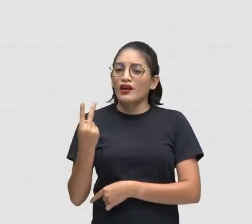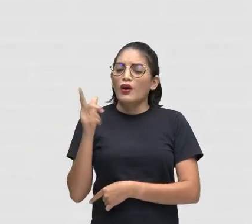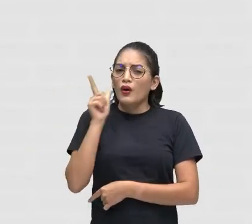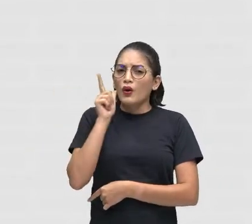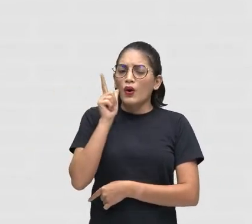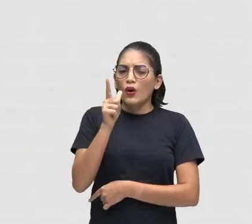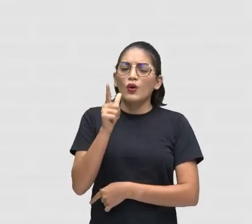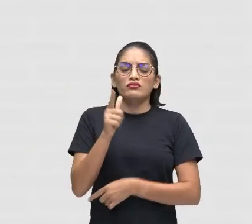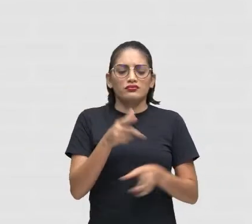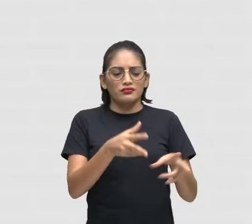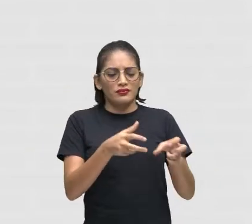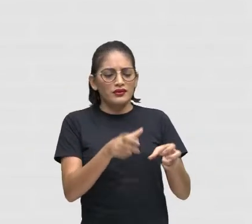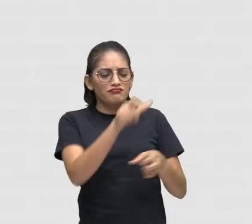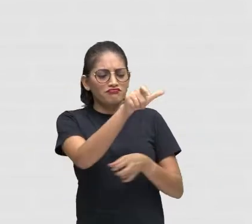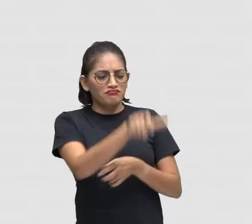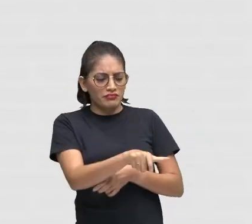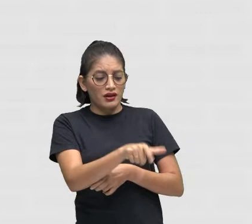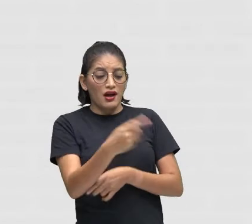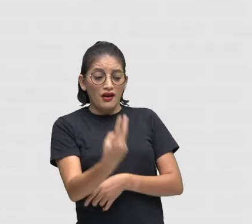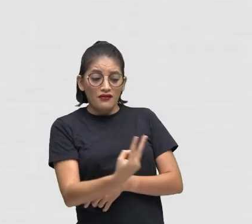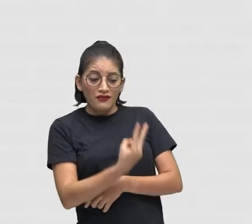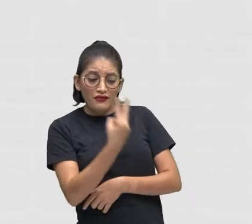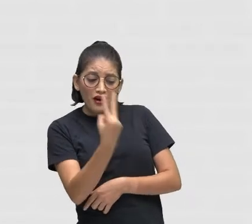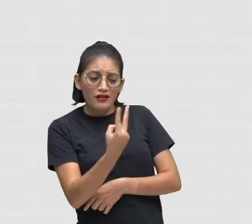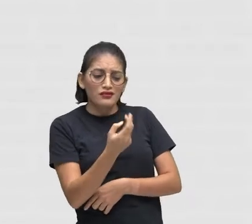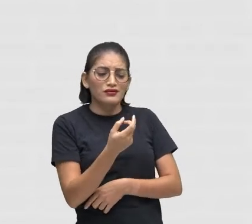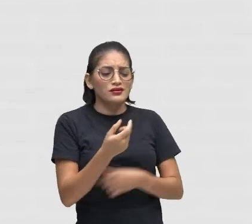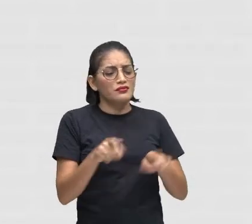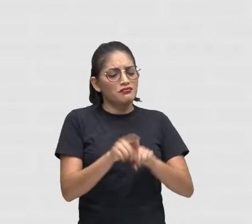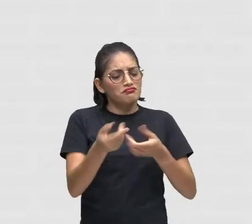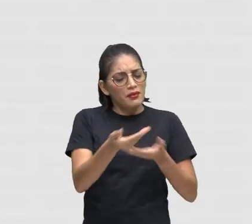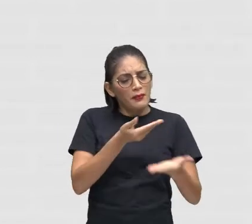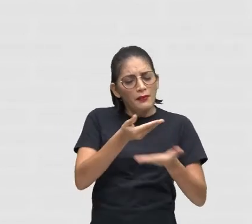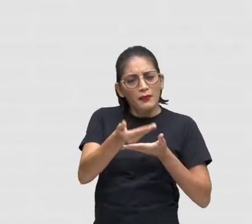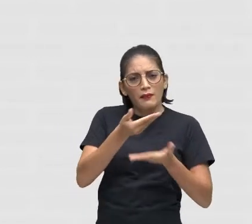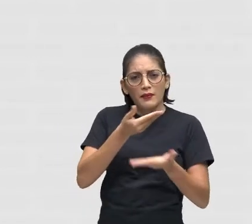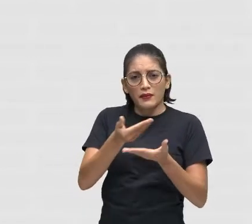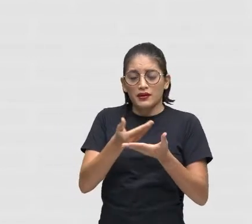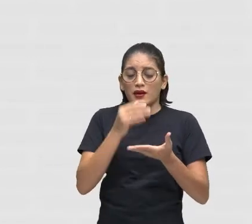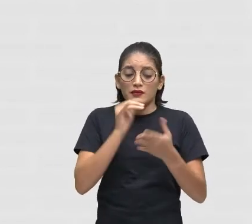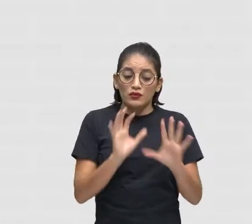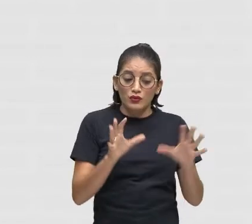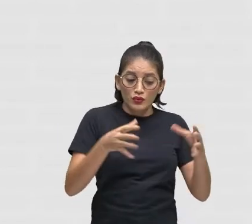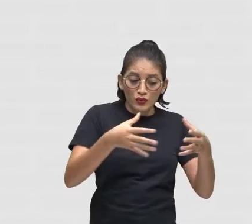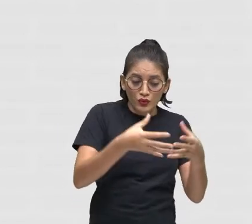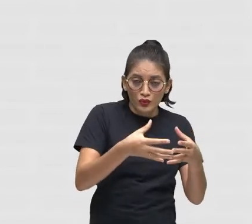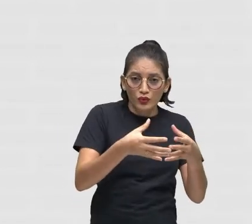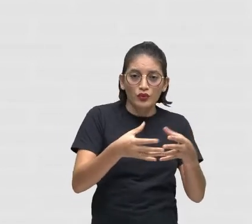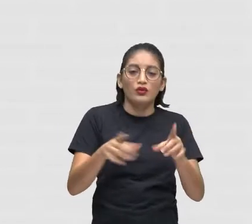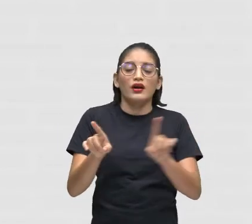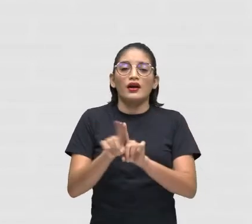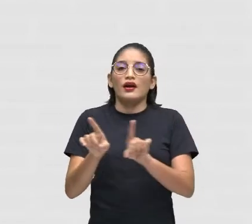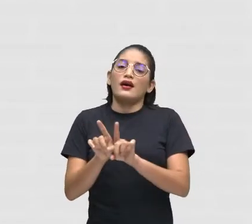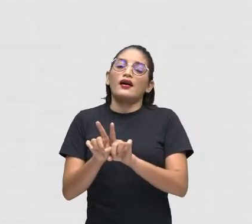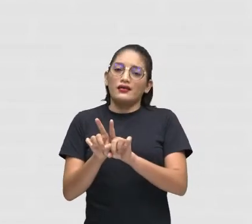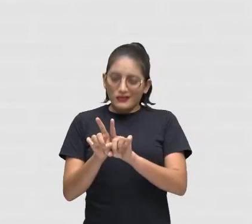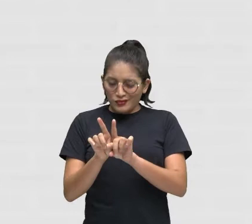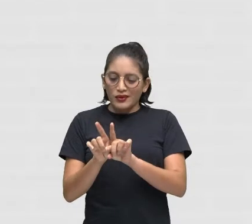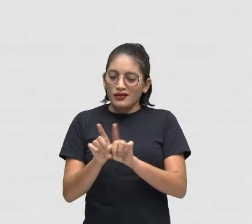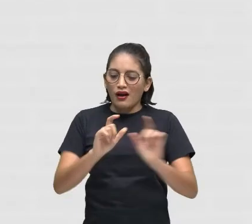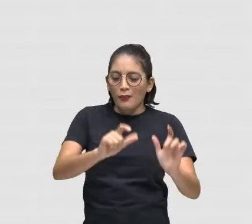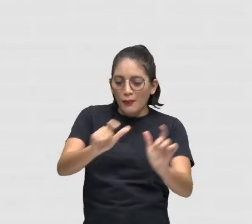reconhecer Valorizar E participar De grupos De redes De